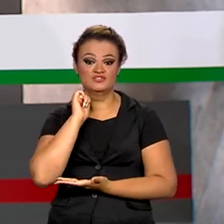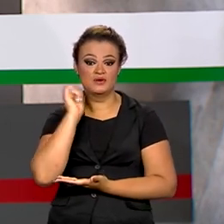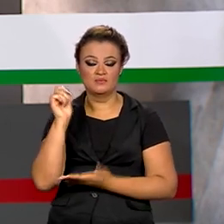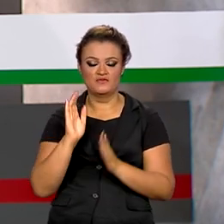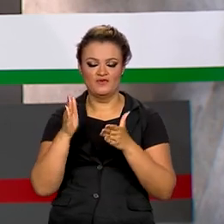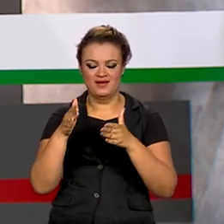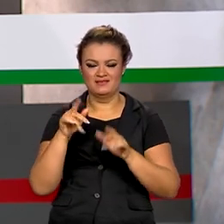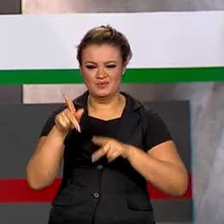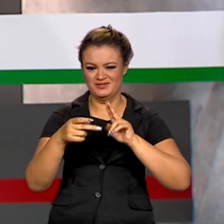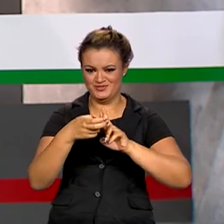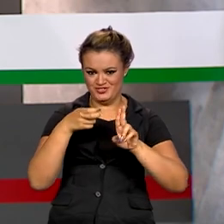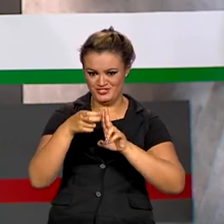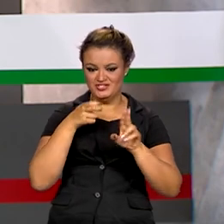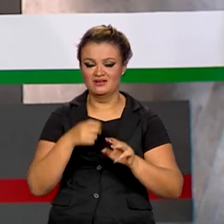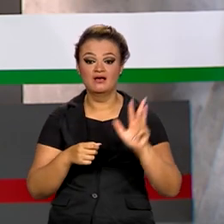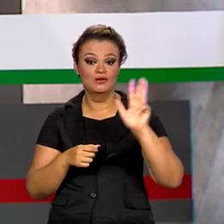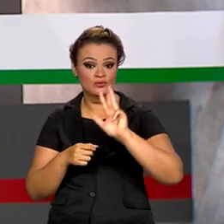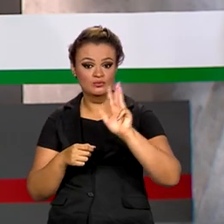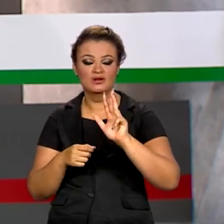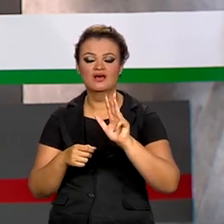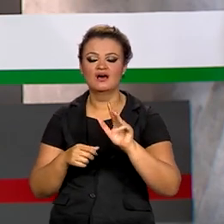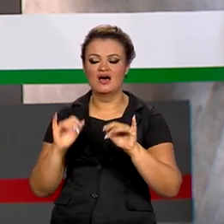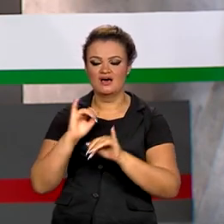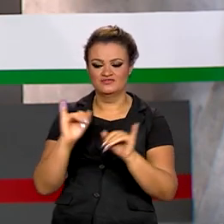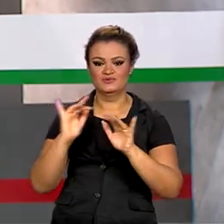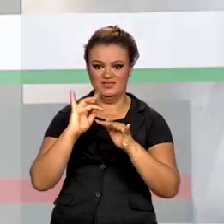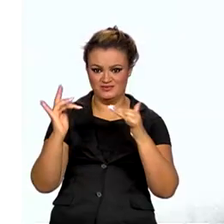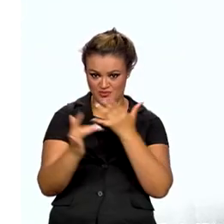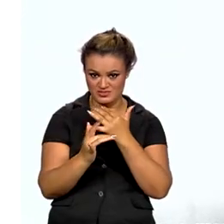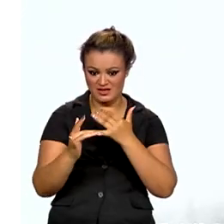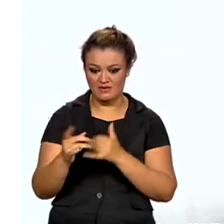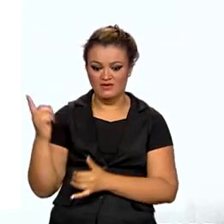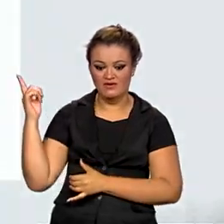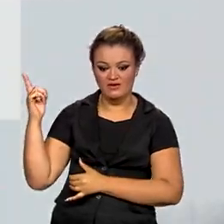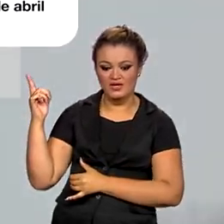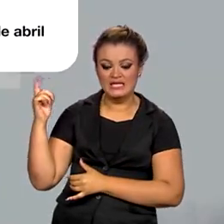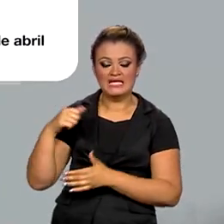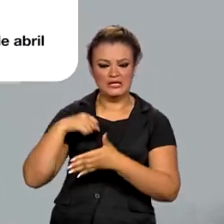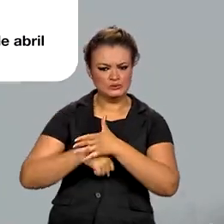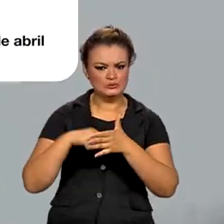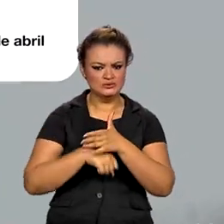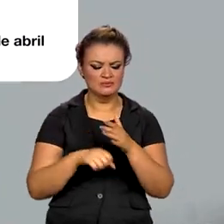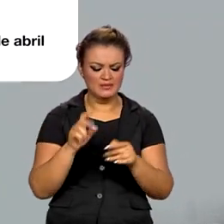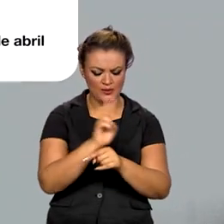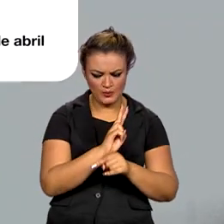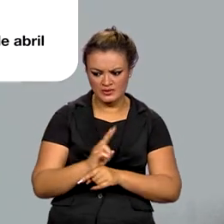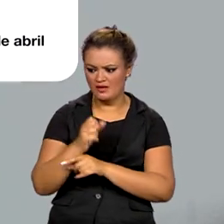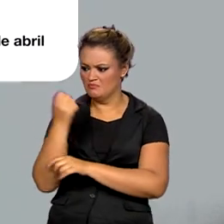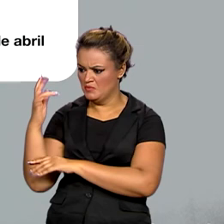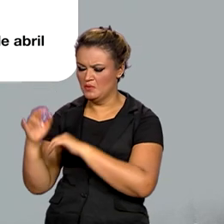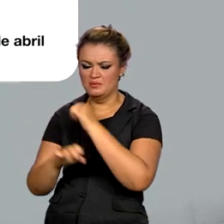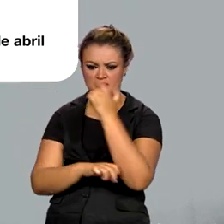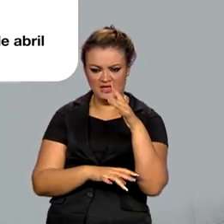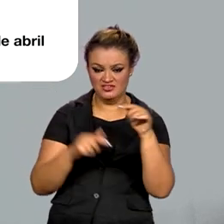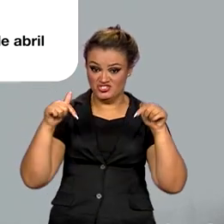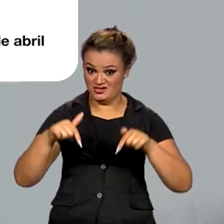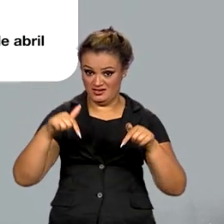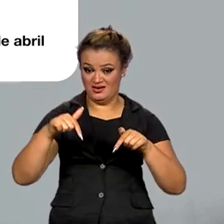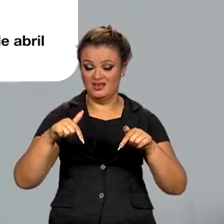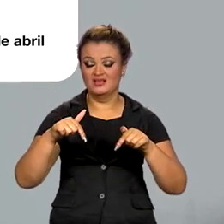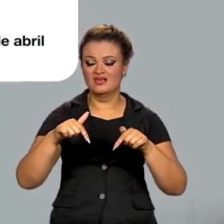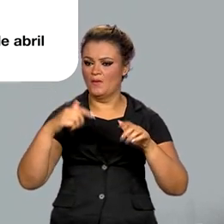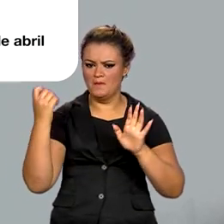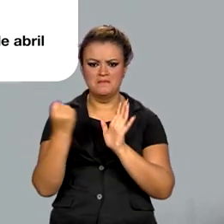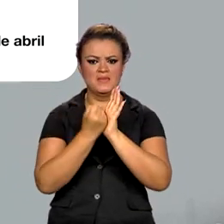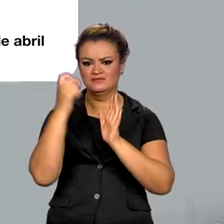Povos Indígenas, o presidente Lula disse pelas redes sociais que a luta pela preservação do meio ambiente e nosso planeta é